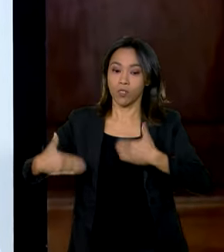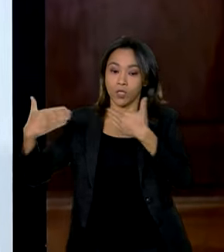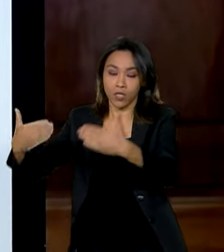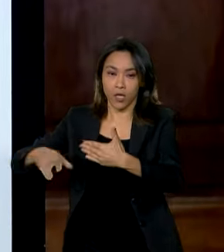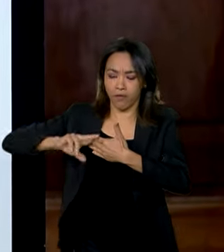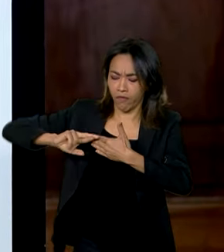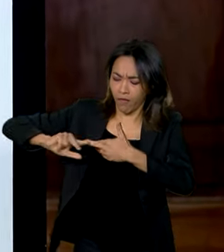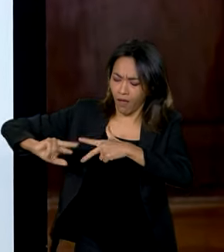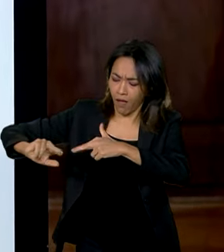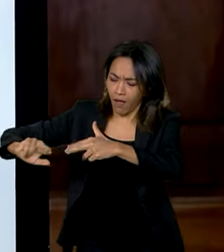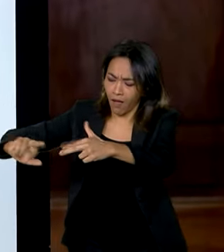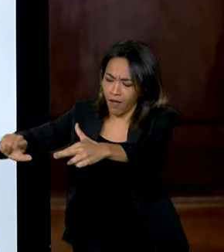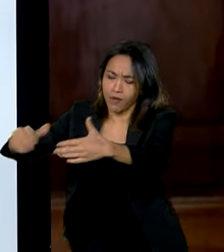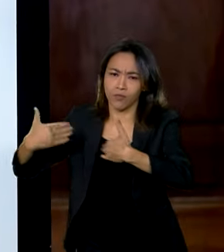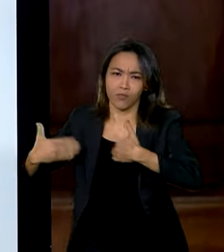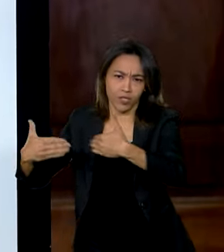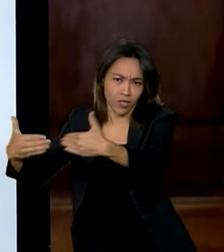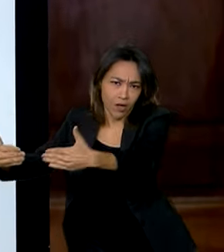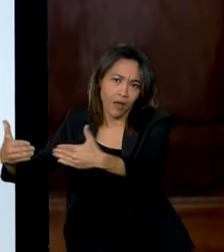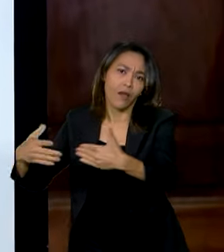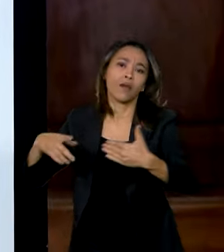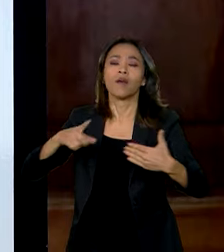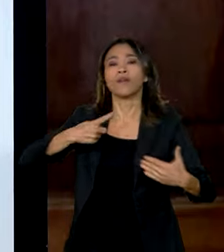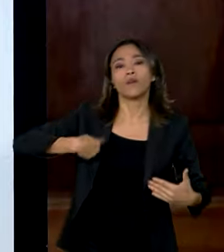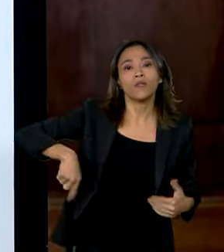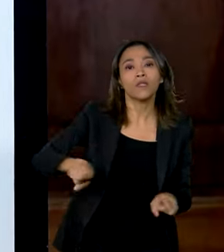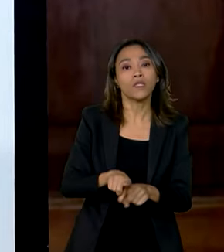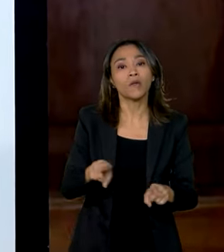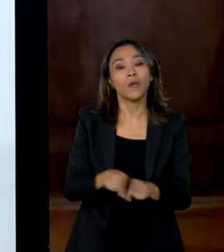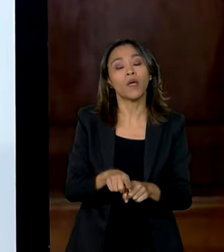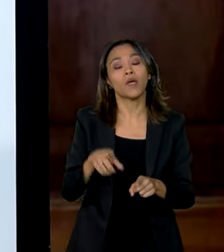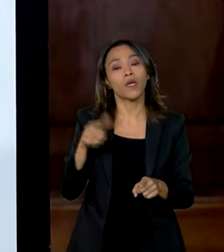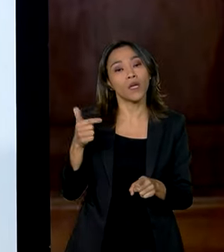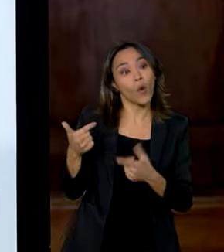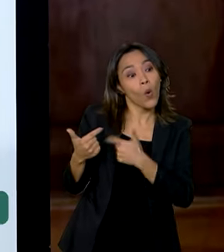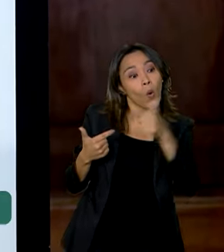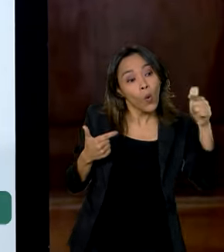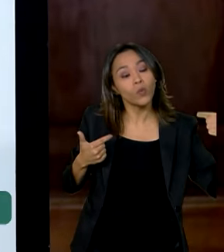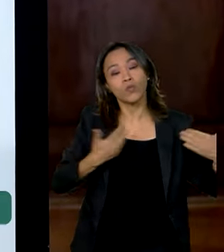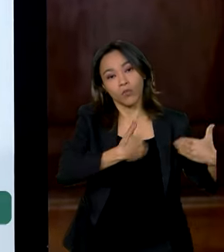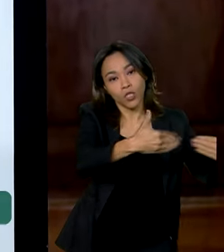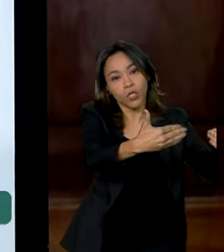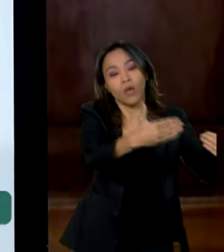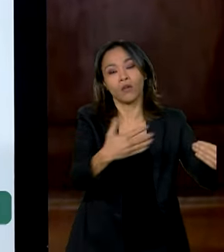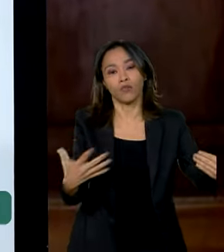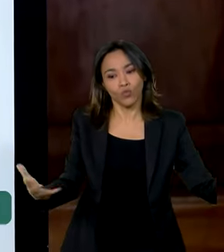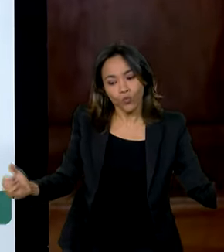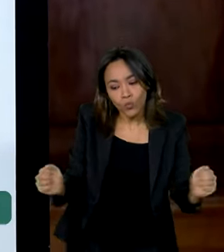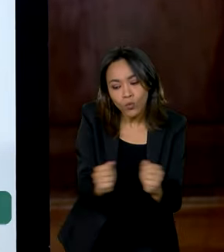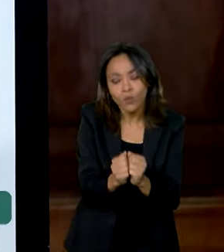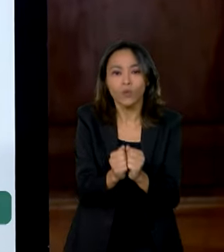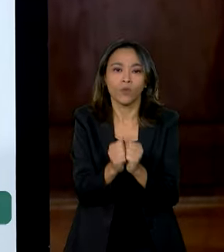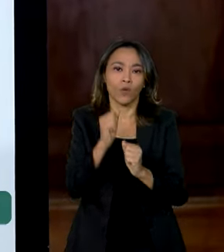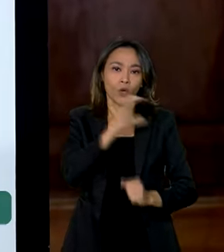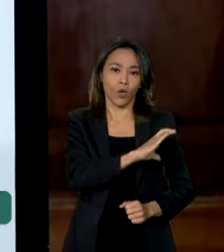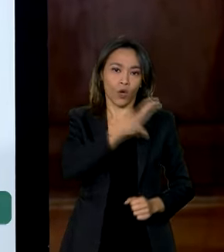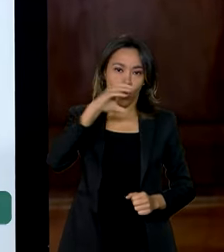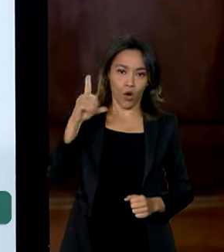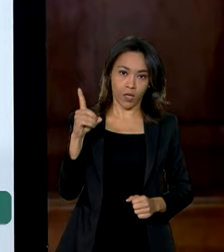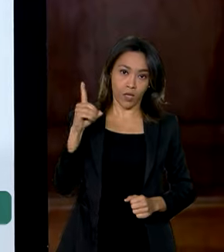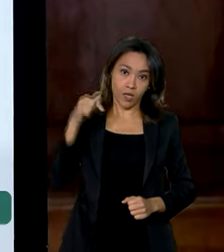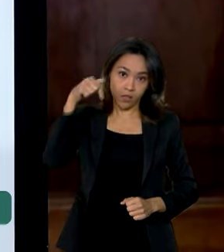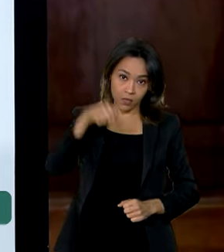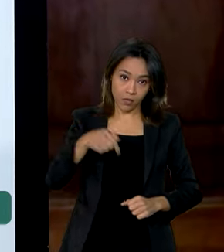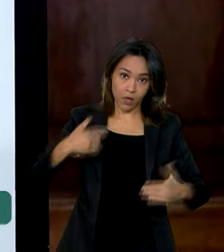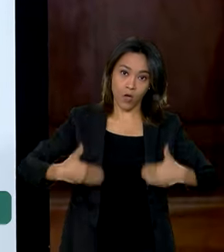Ambiente, Integração e Ministério de Transporte, além de outros, com a coordenação executiva do